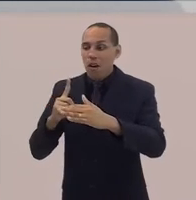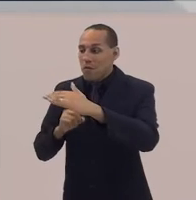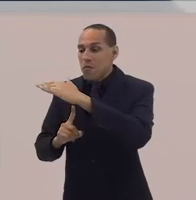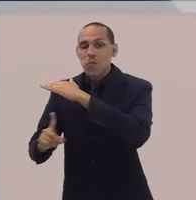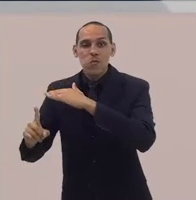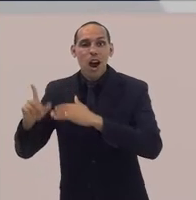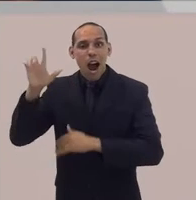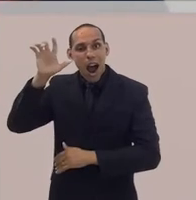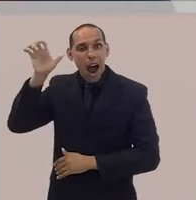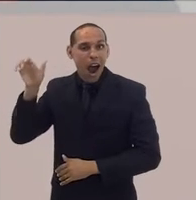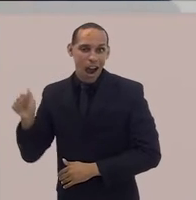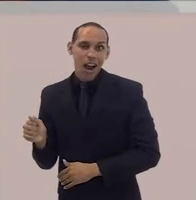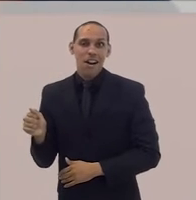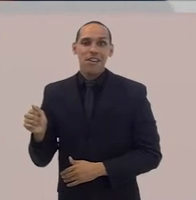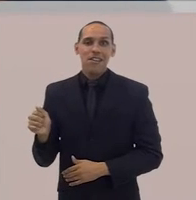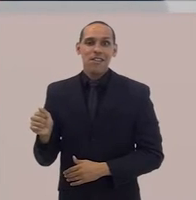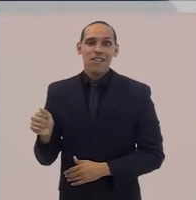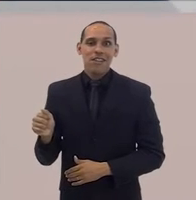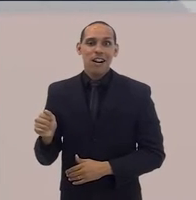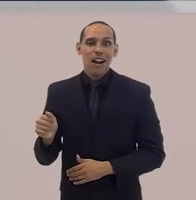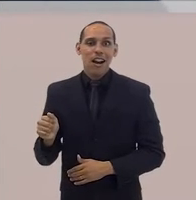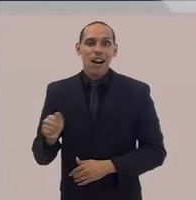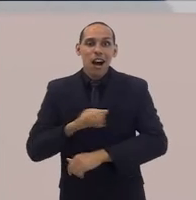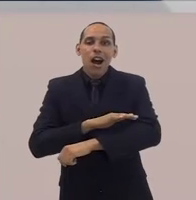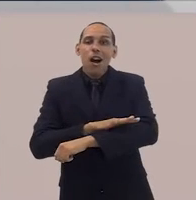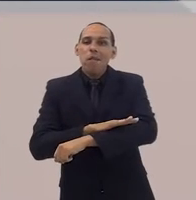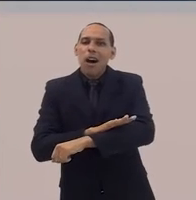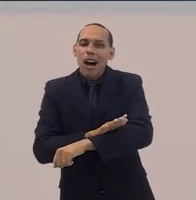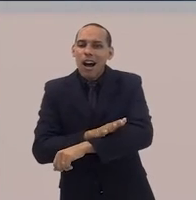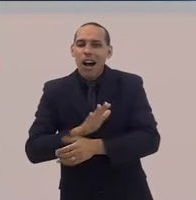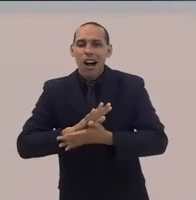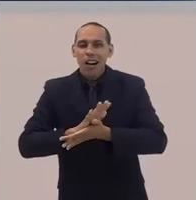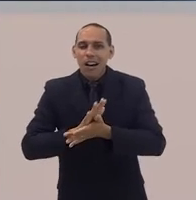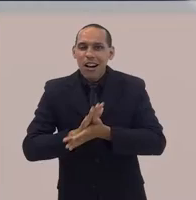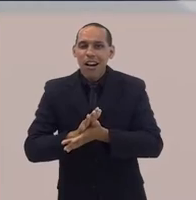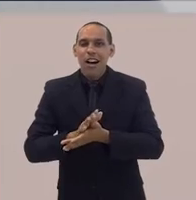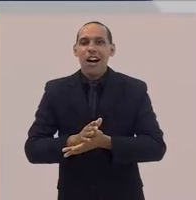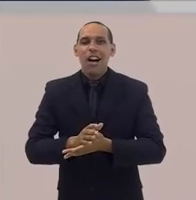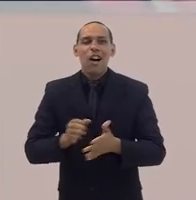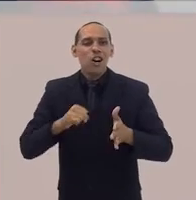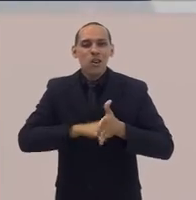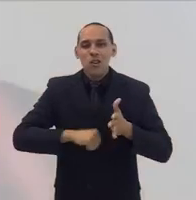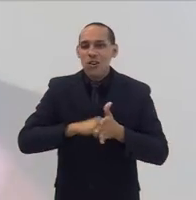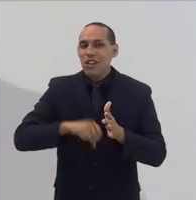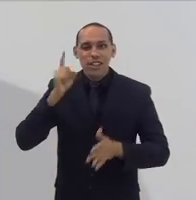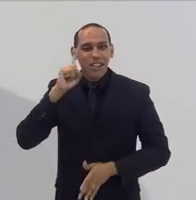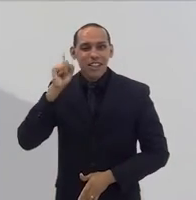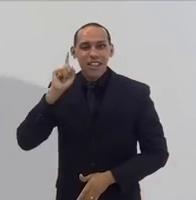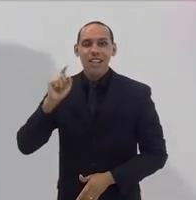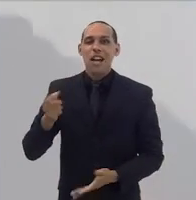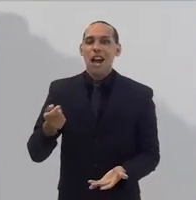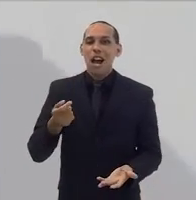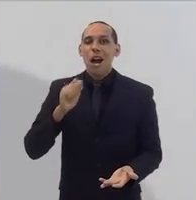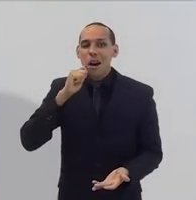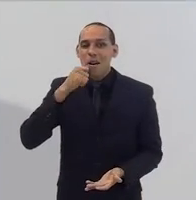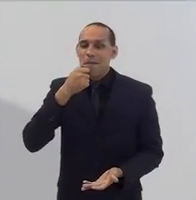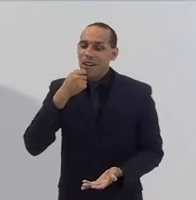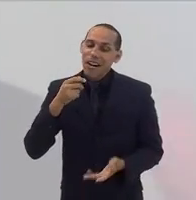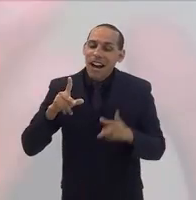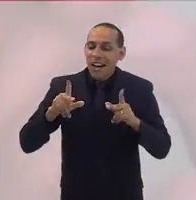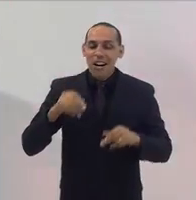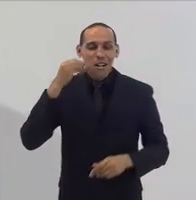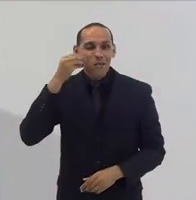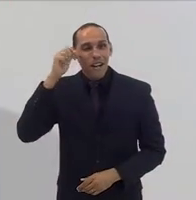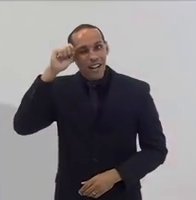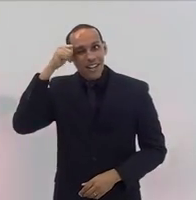na África, que lutava contra o preconceito pelo pão de cada dia, é uma experiência negra